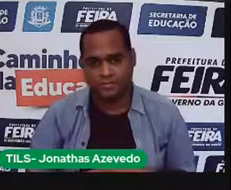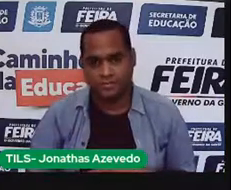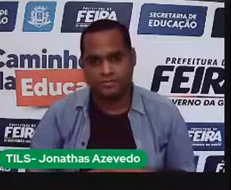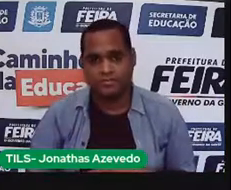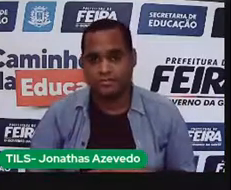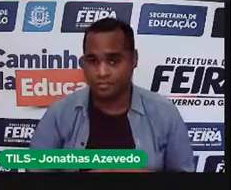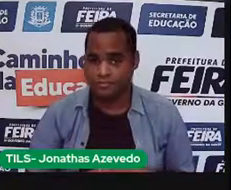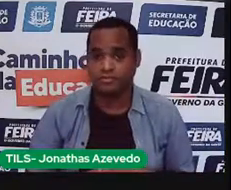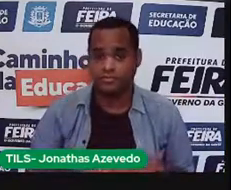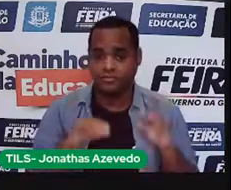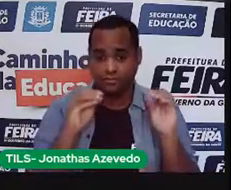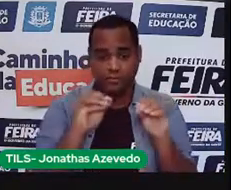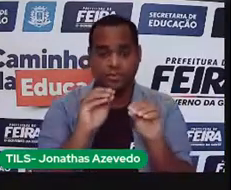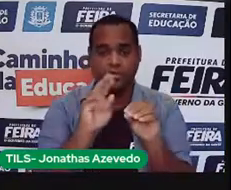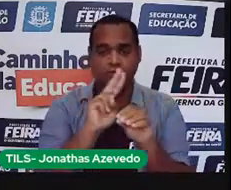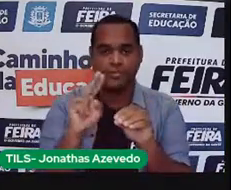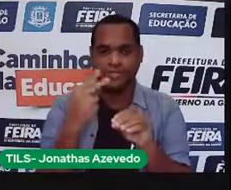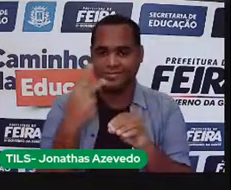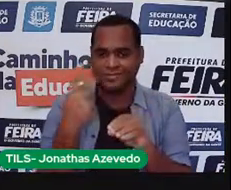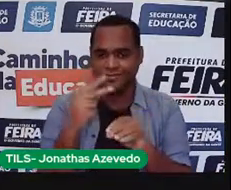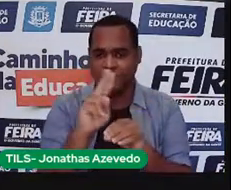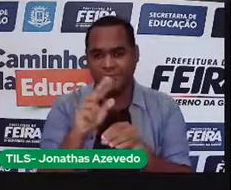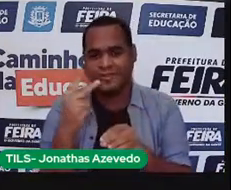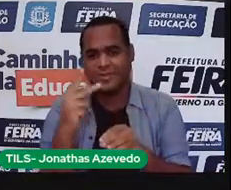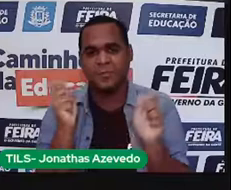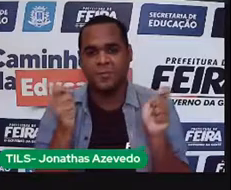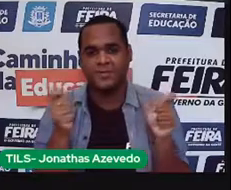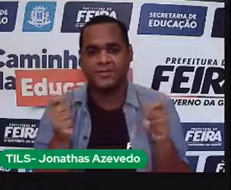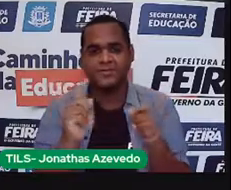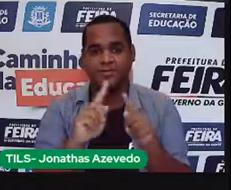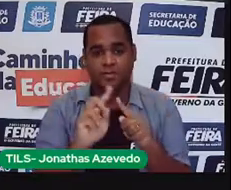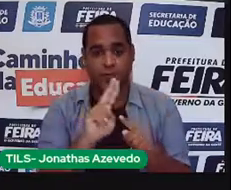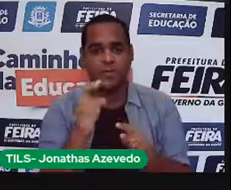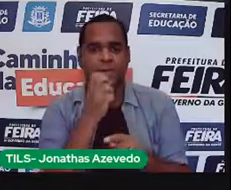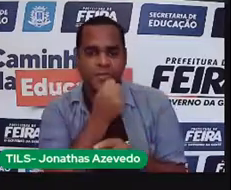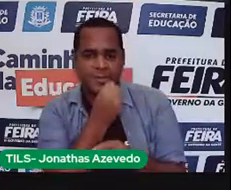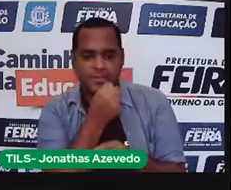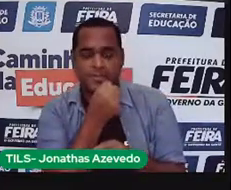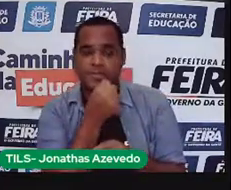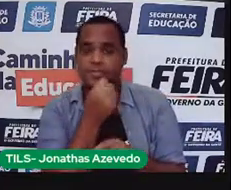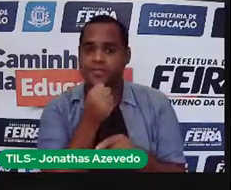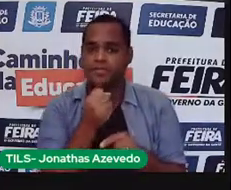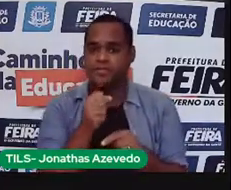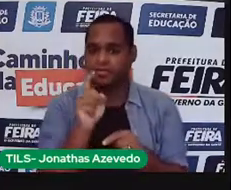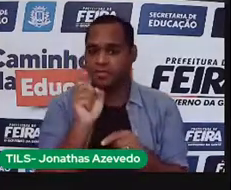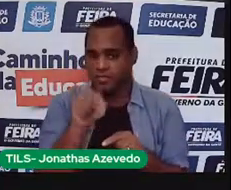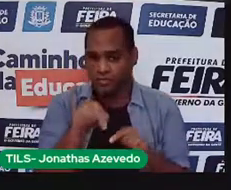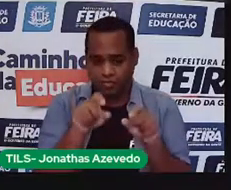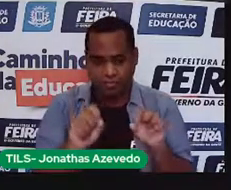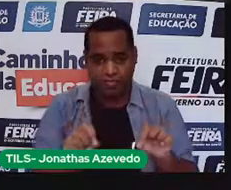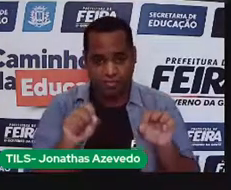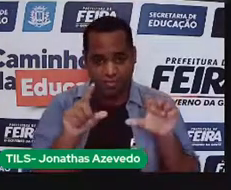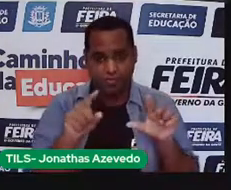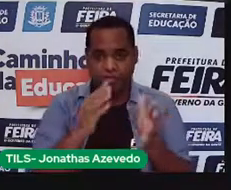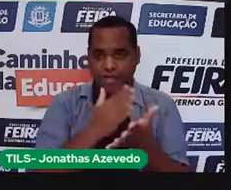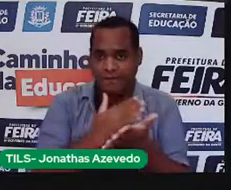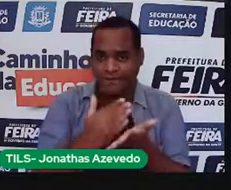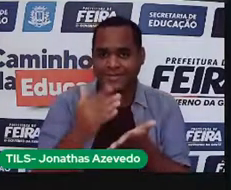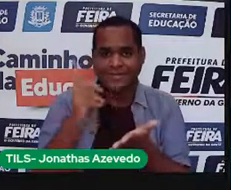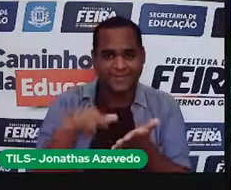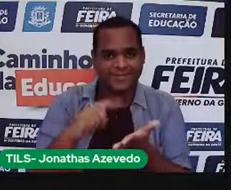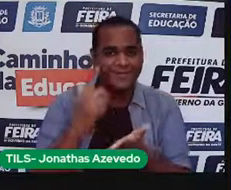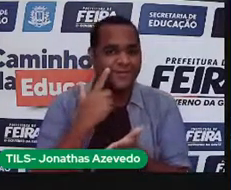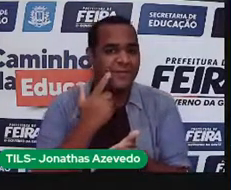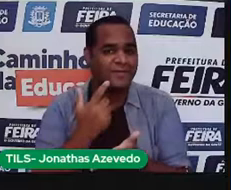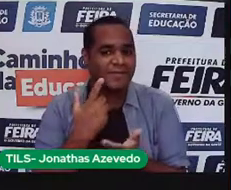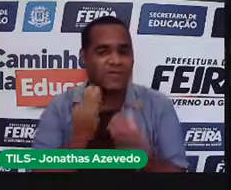Vocês vão colocar o nome de vocês. Vou colocar o meu aqui rapidinho. Clique em começar. Depois, clique em começar de novo aqui.